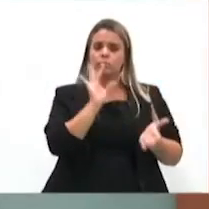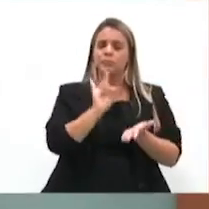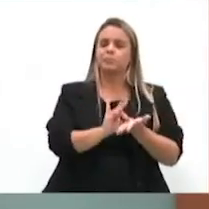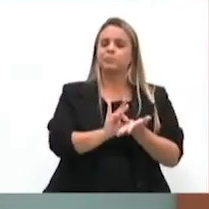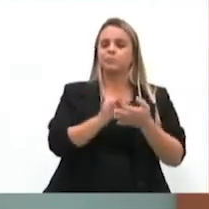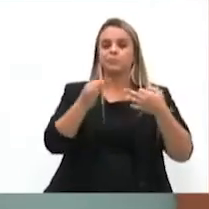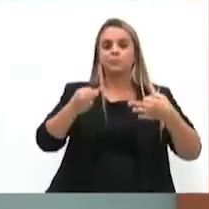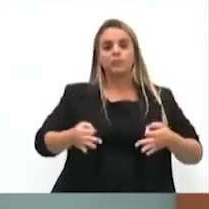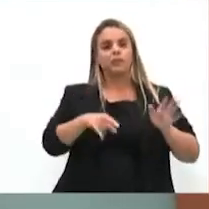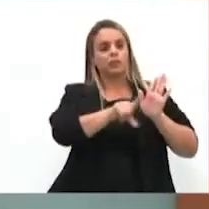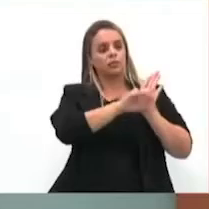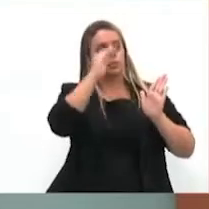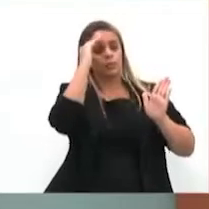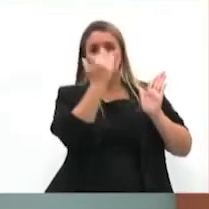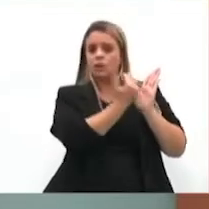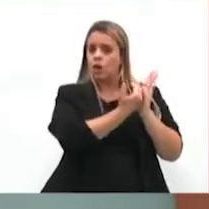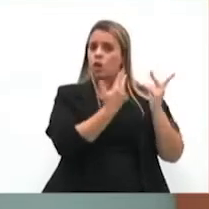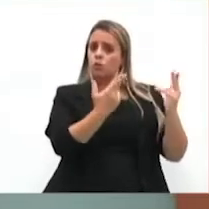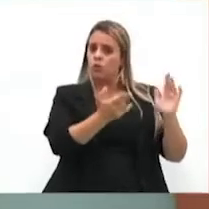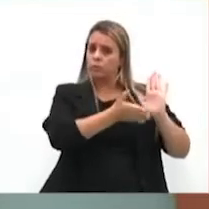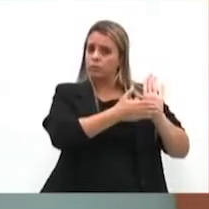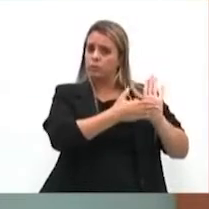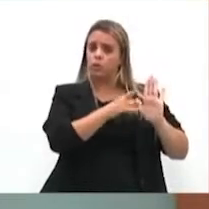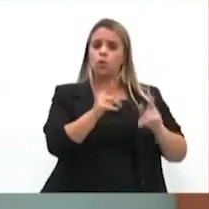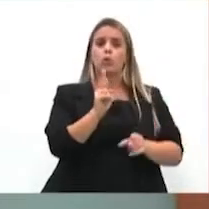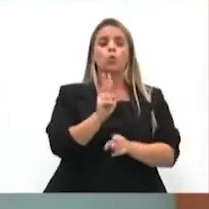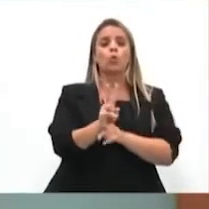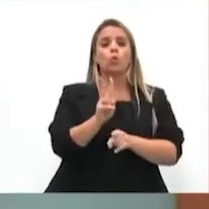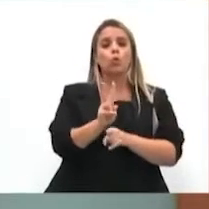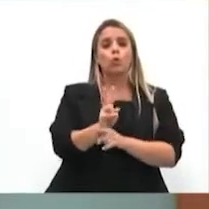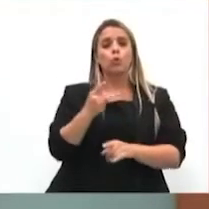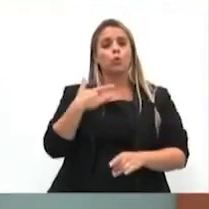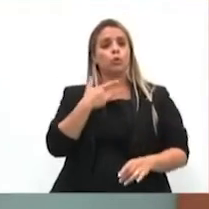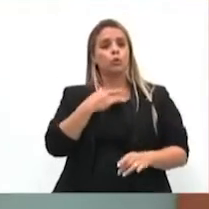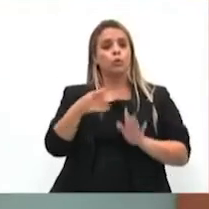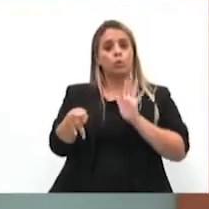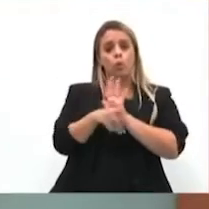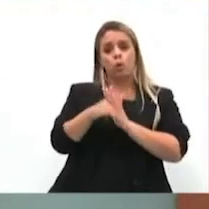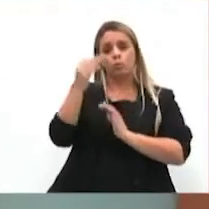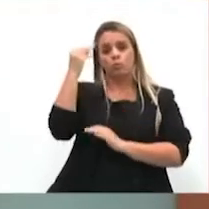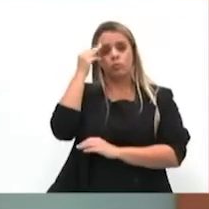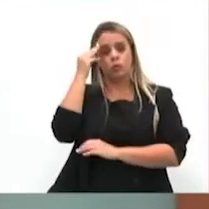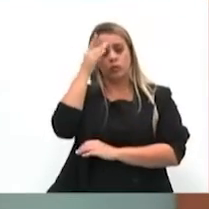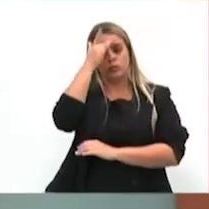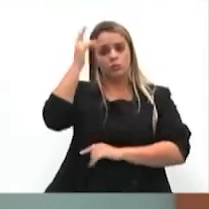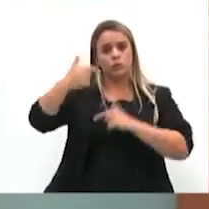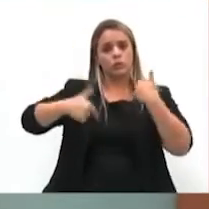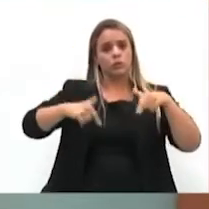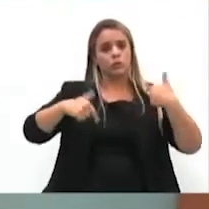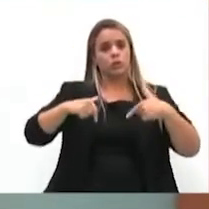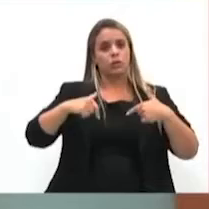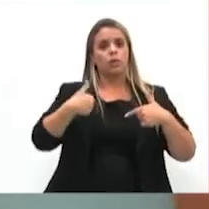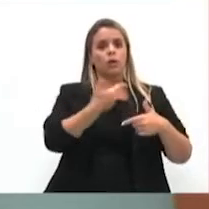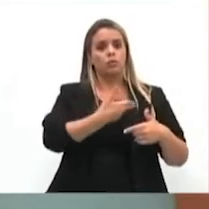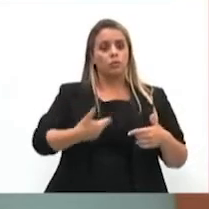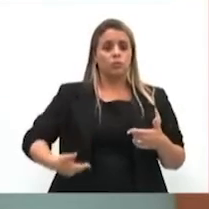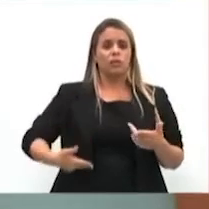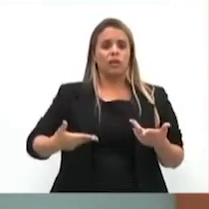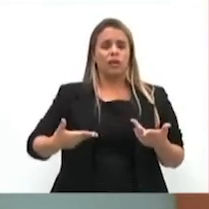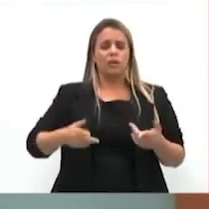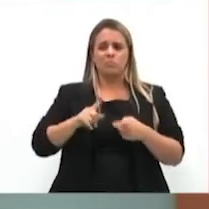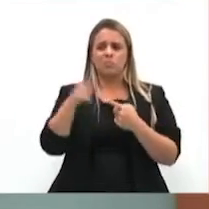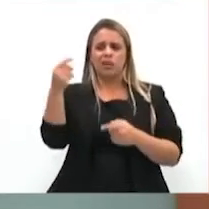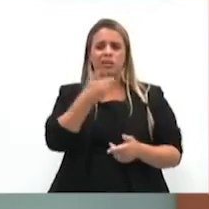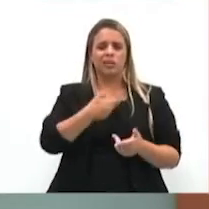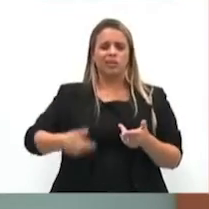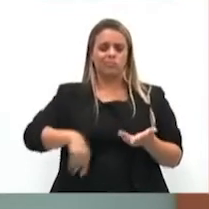legal, constitucional, como essa, que preza pela saúde mental do trabalhador do serviço público, veta.